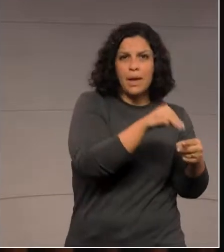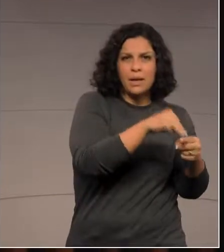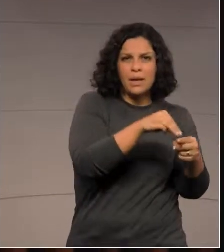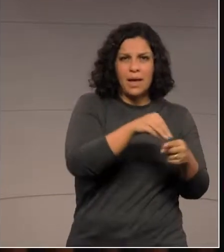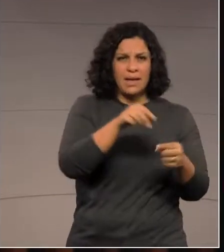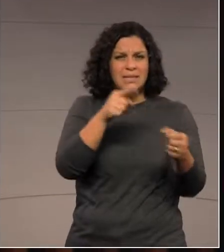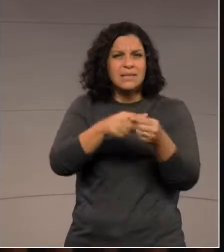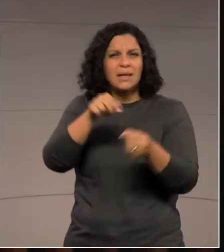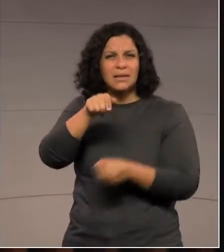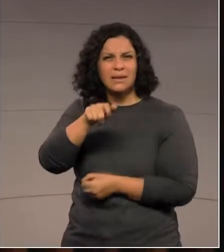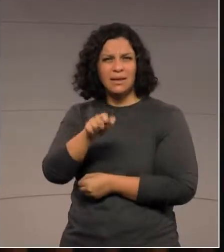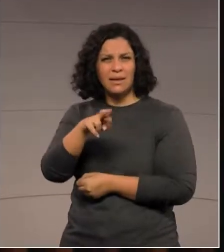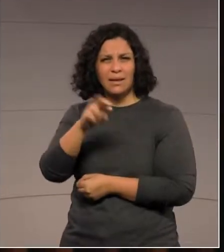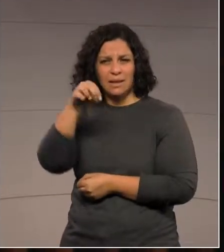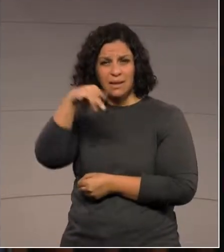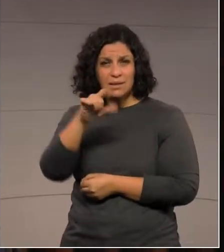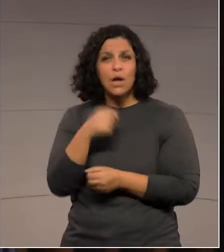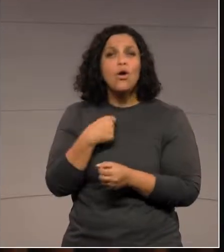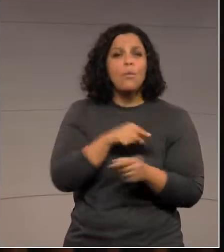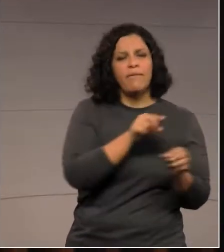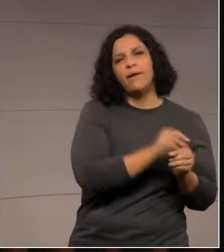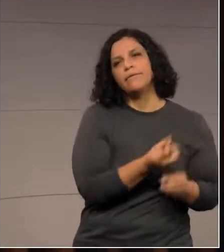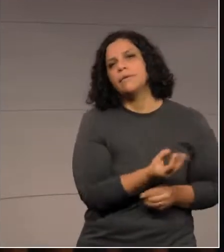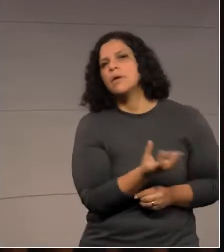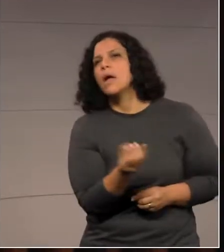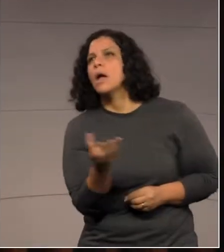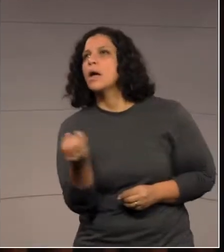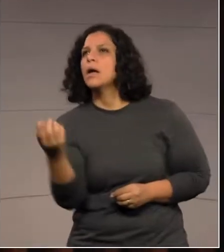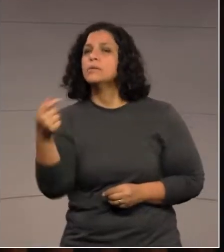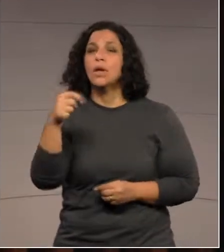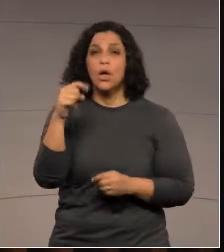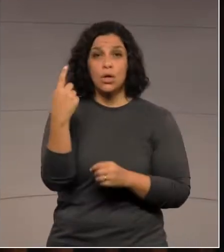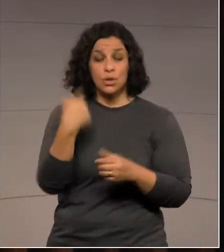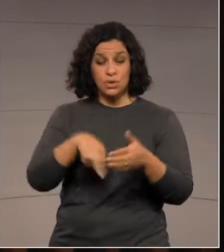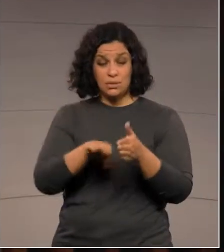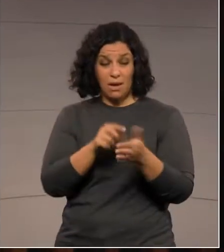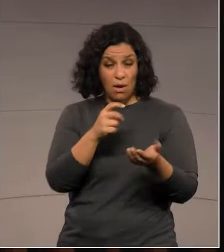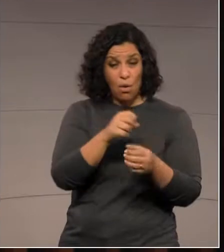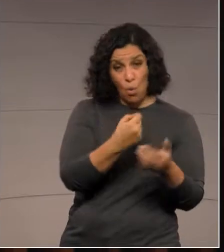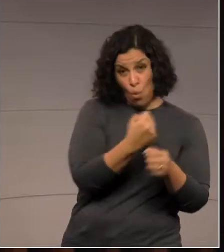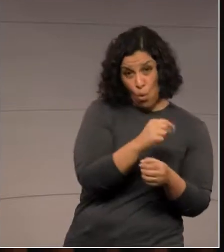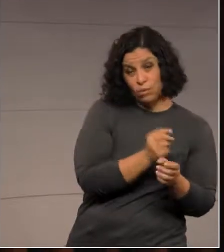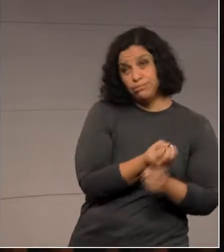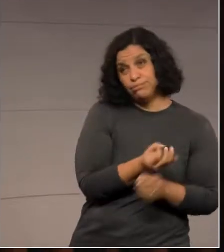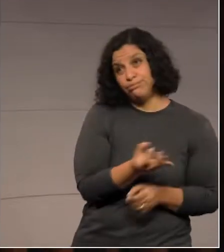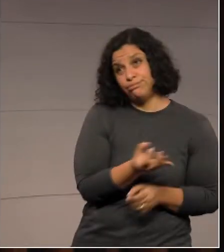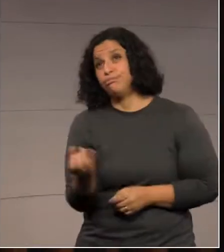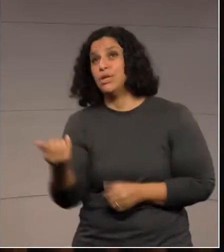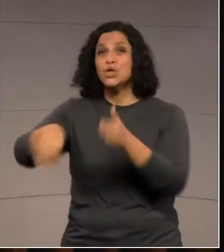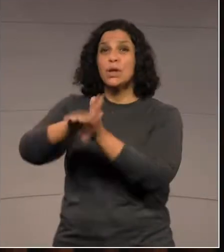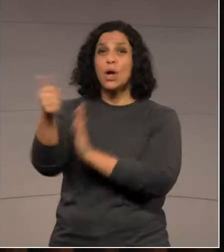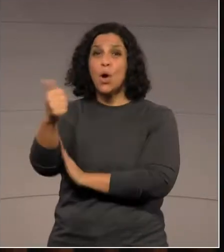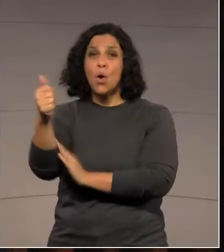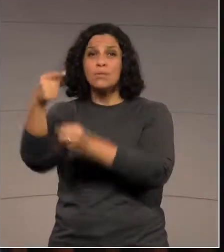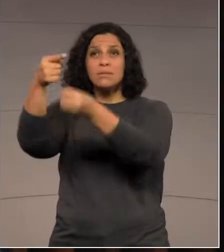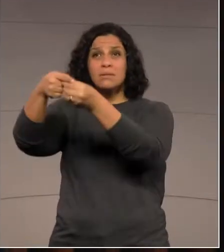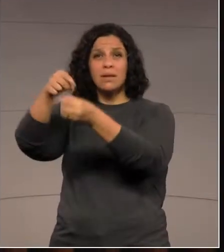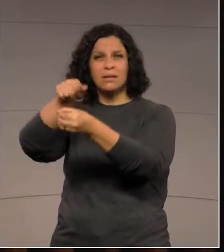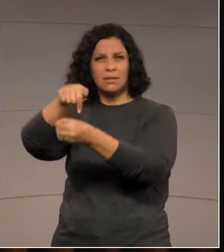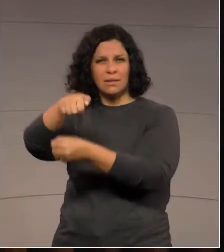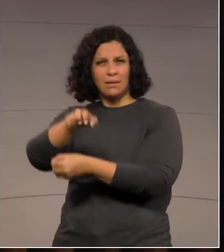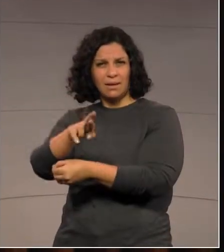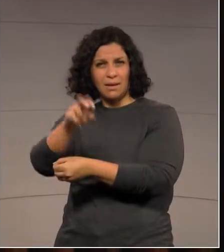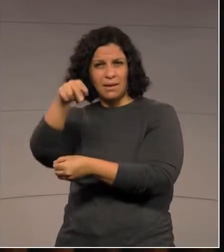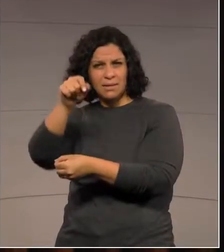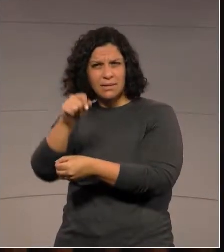O servidor que vai fazer uma fiscalização de obras sai às 8 da manhã, chega às 11 no município de Querença do Norte, ele faz uma fiscalização